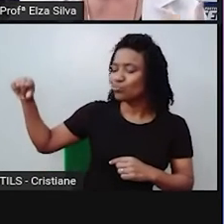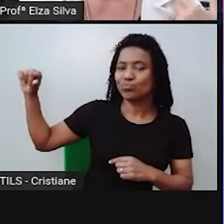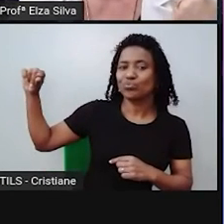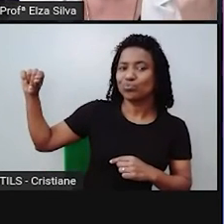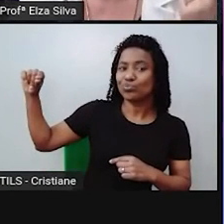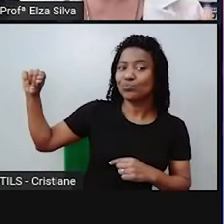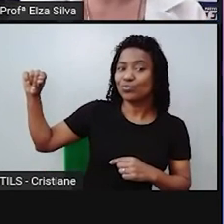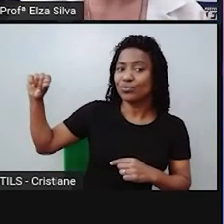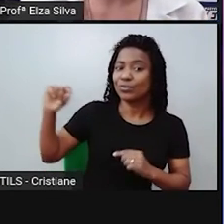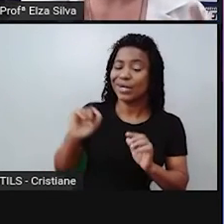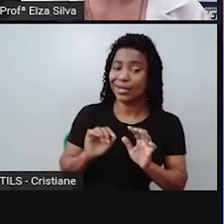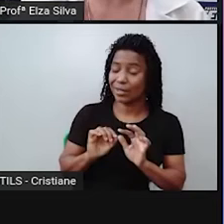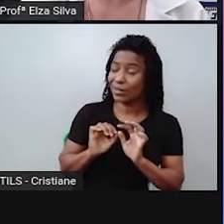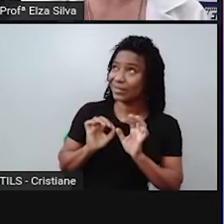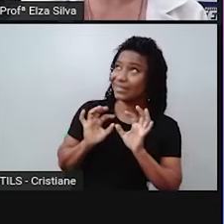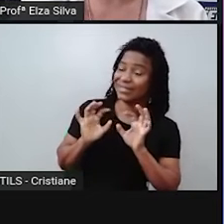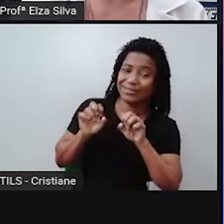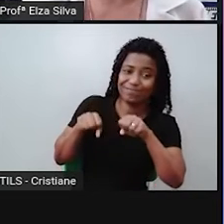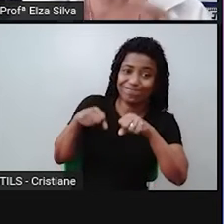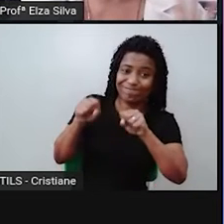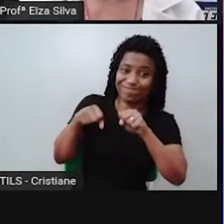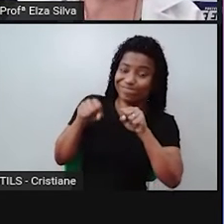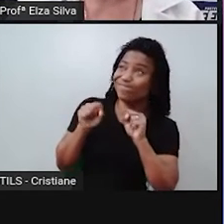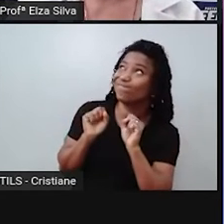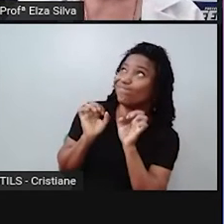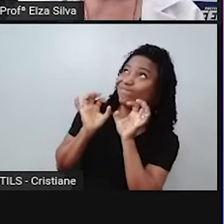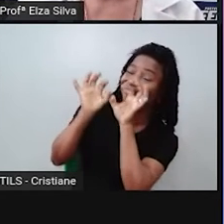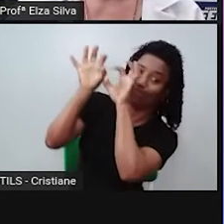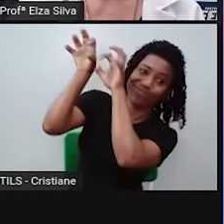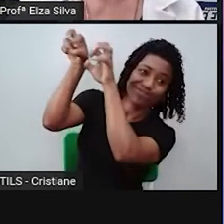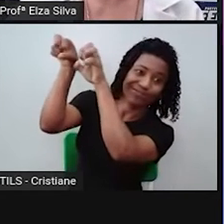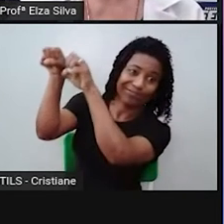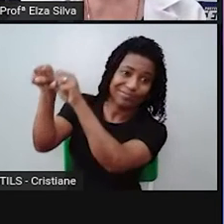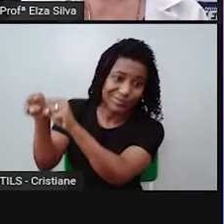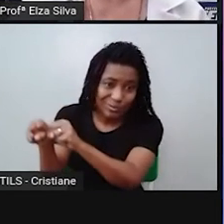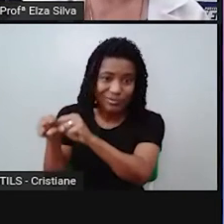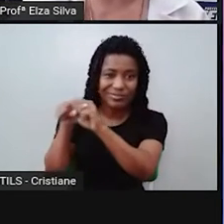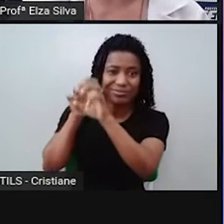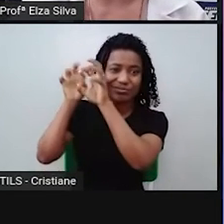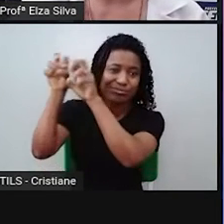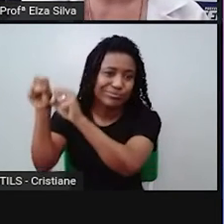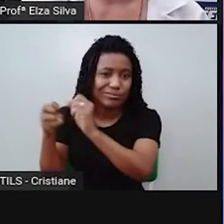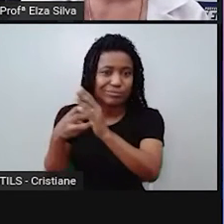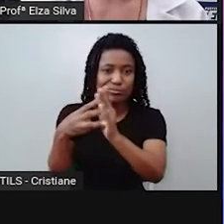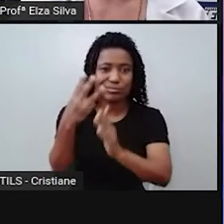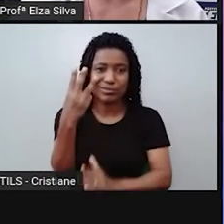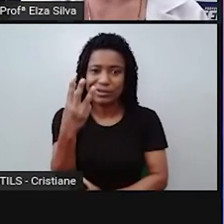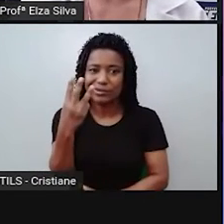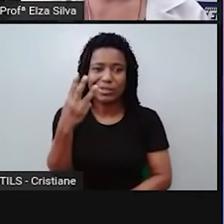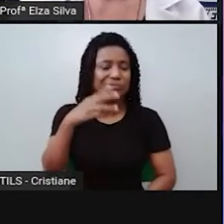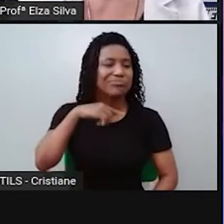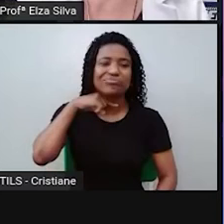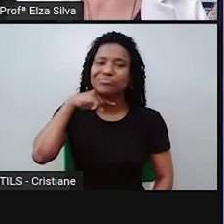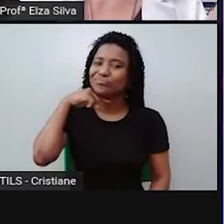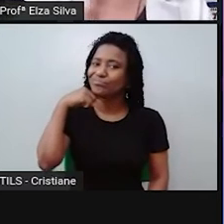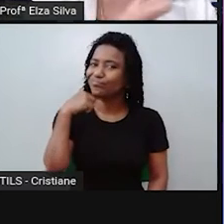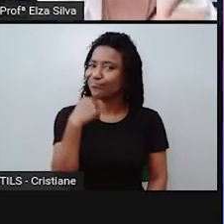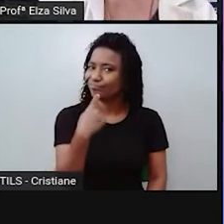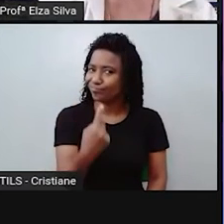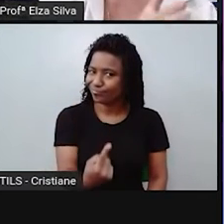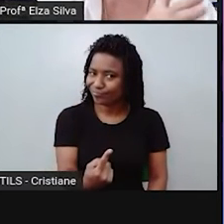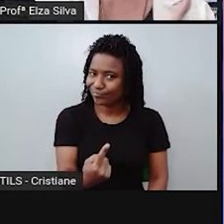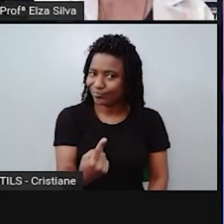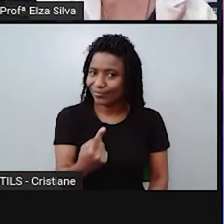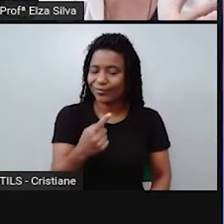ela pulou três vezes, mas não alcançou. ou seja, ela